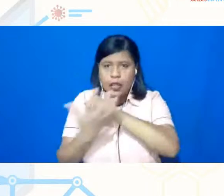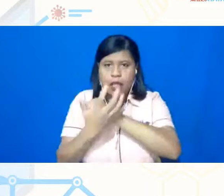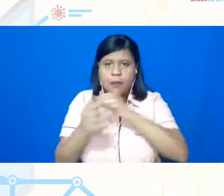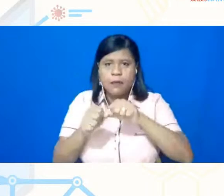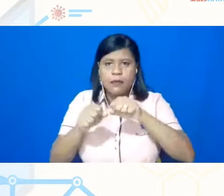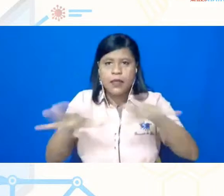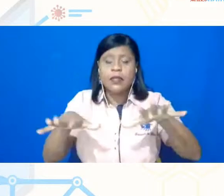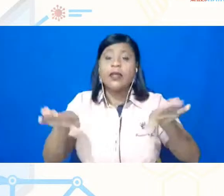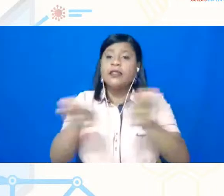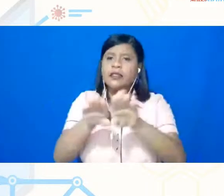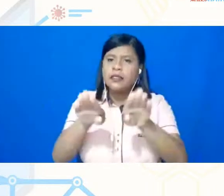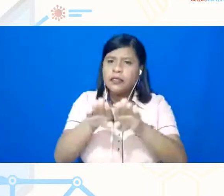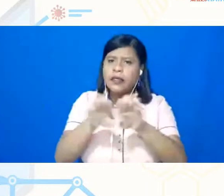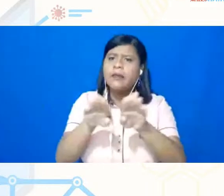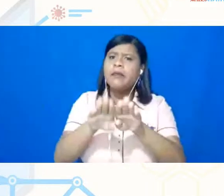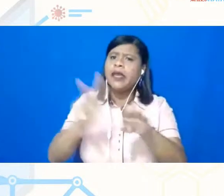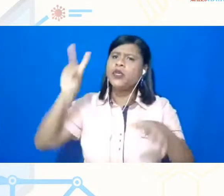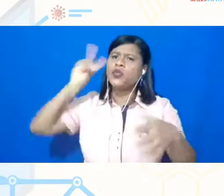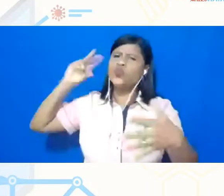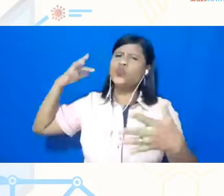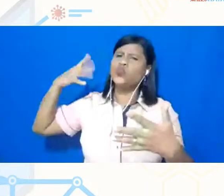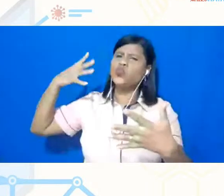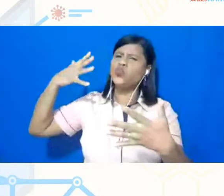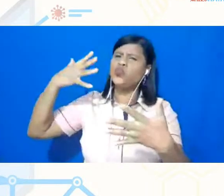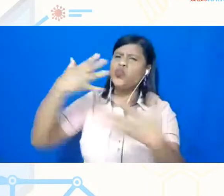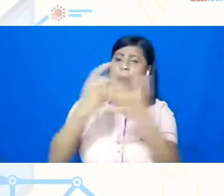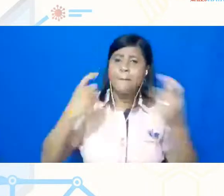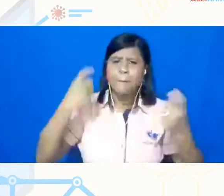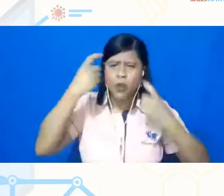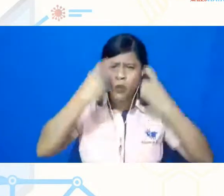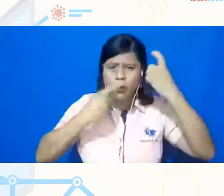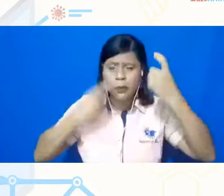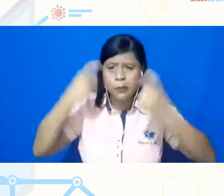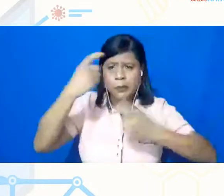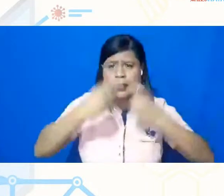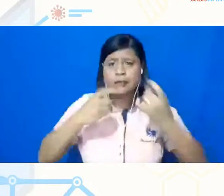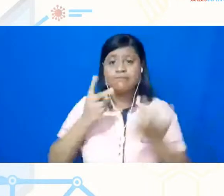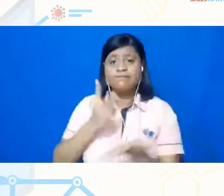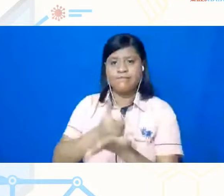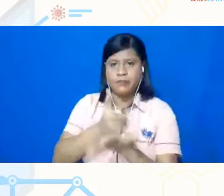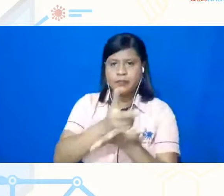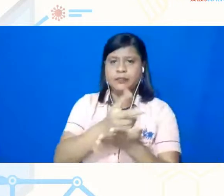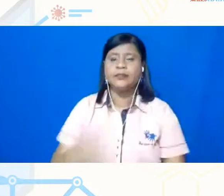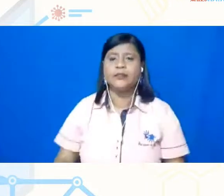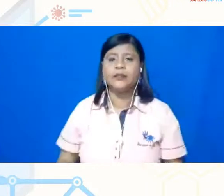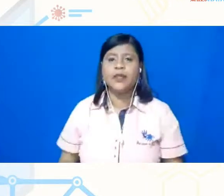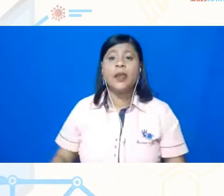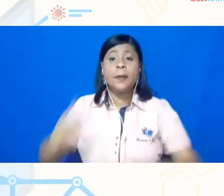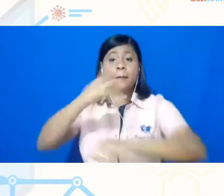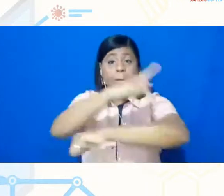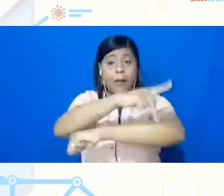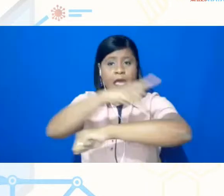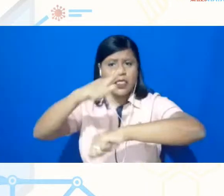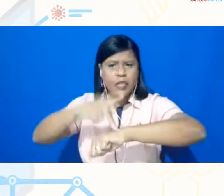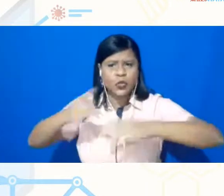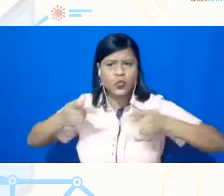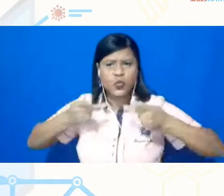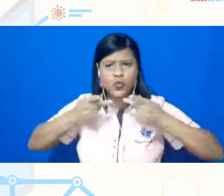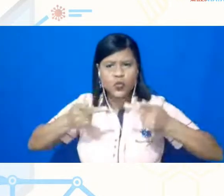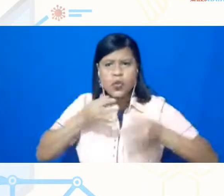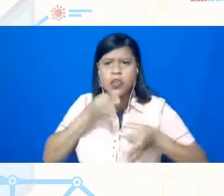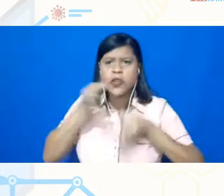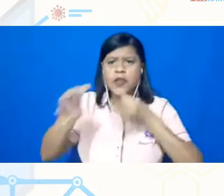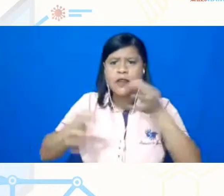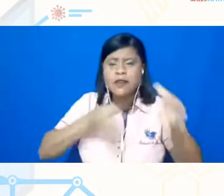historicamente é uma preocupação presente, pedagogias críticas, estudos